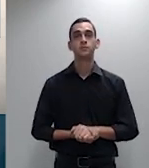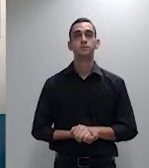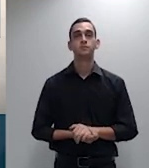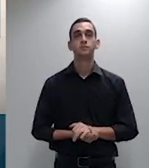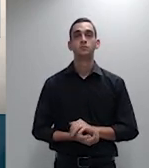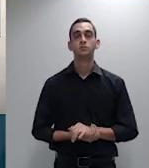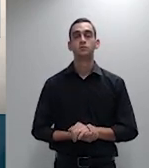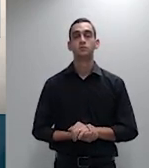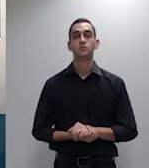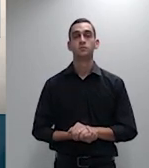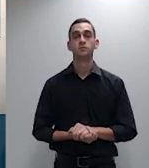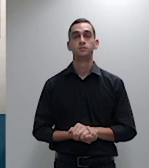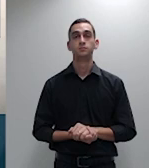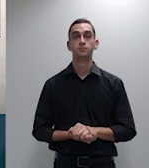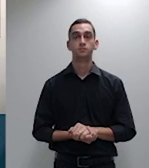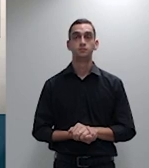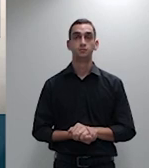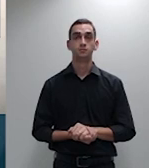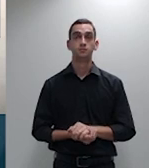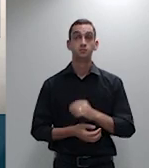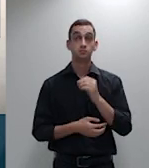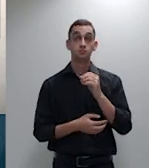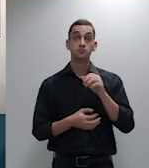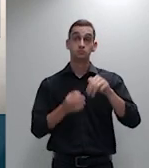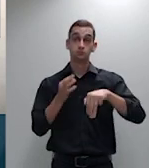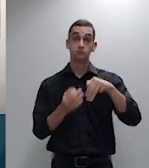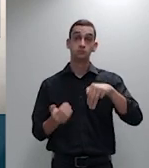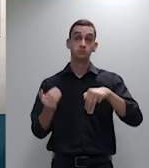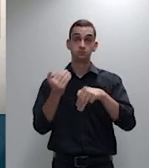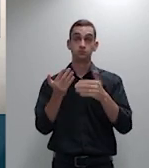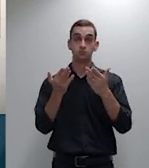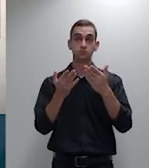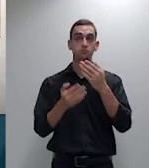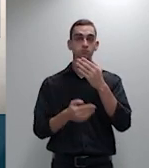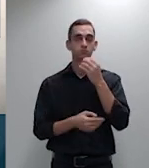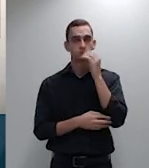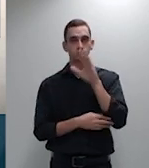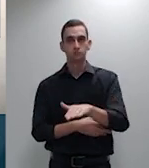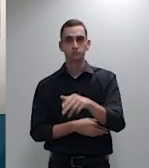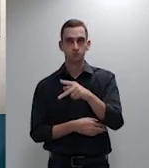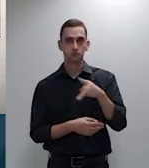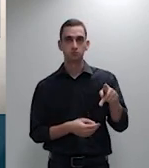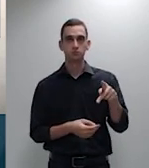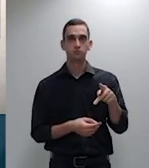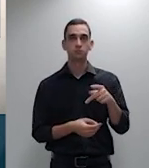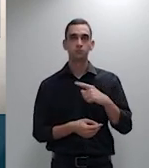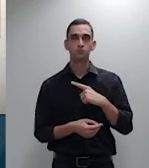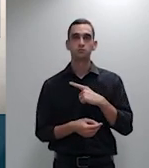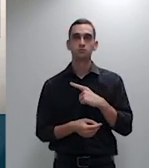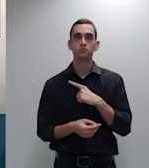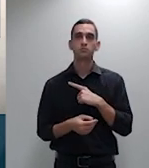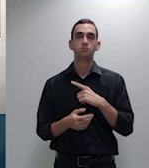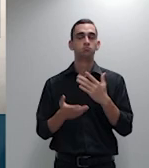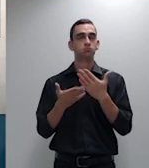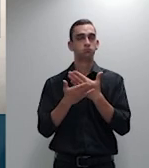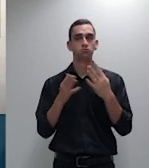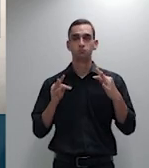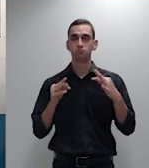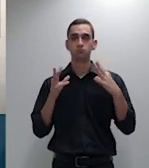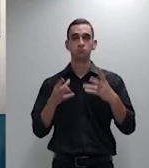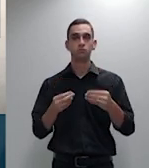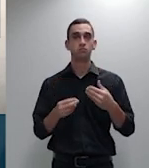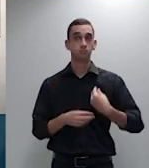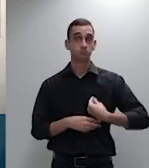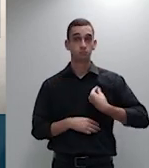Boa tarde, senhor presidente. Eu também apresento as minhas salvações à sua pessoa, a todos os colegas reunidos hoje na